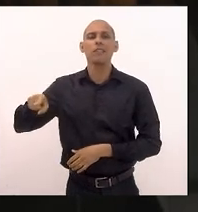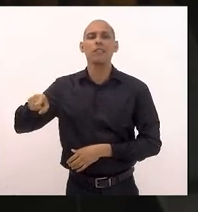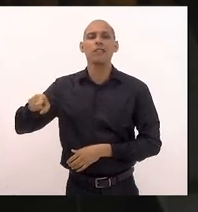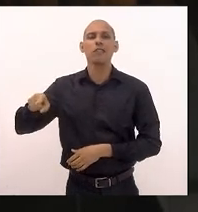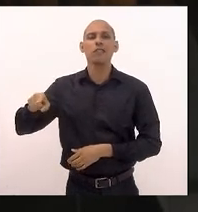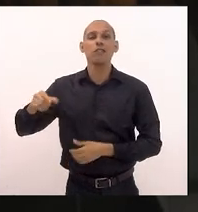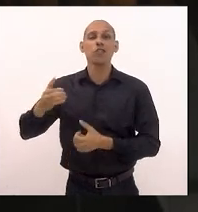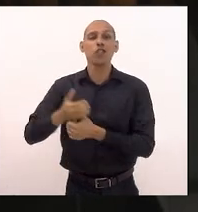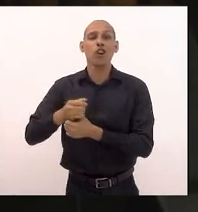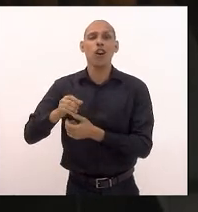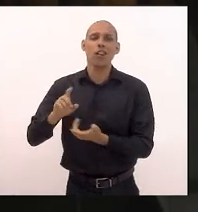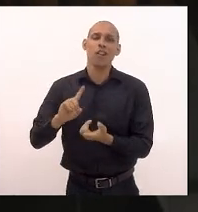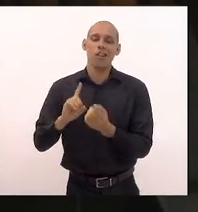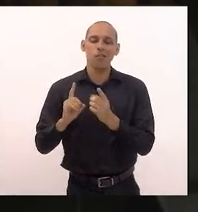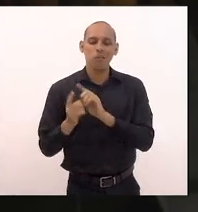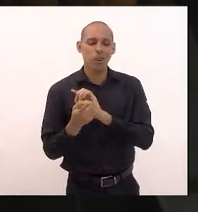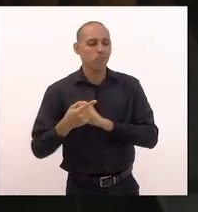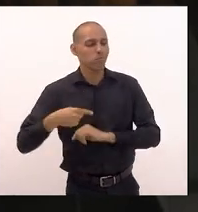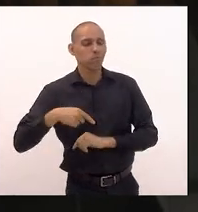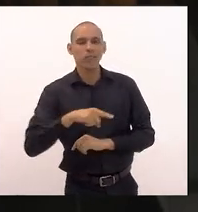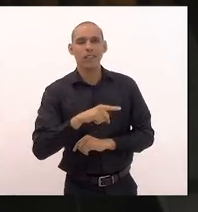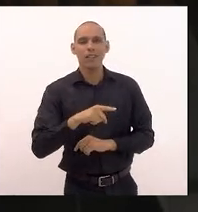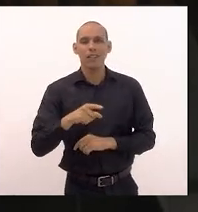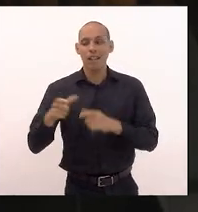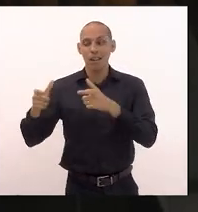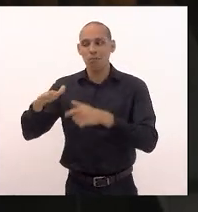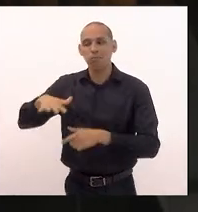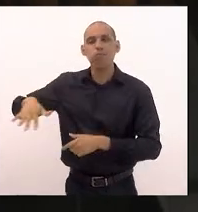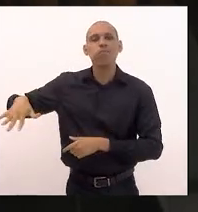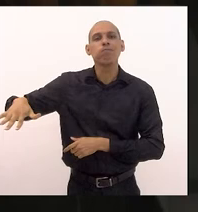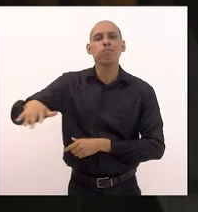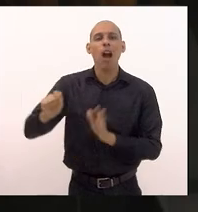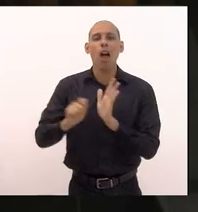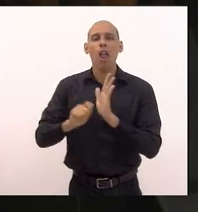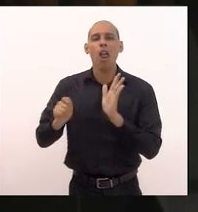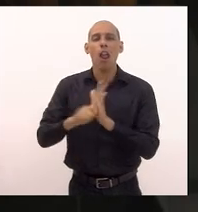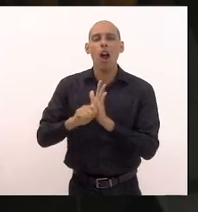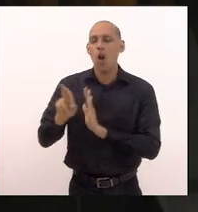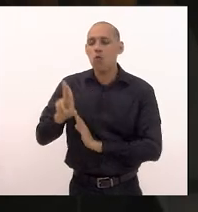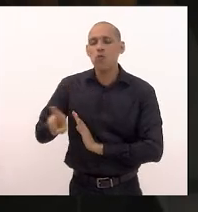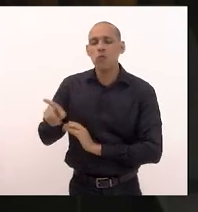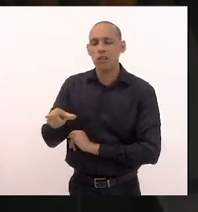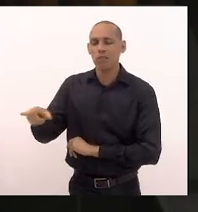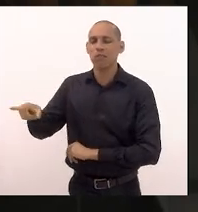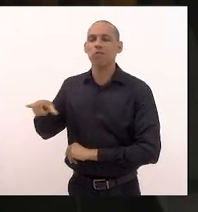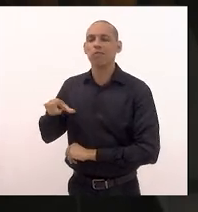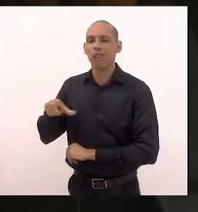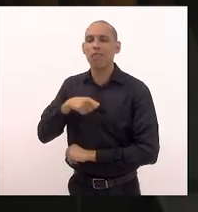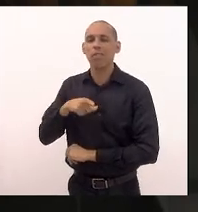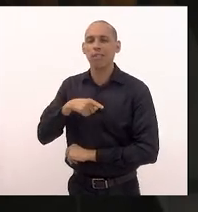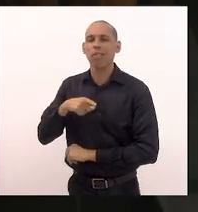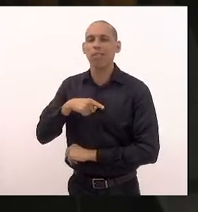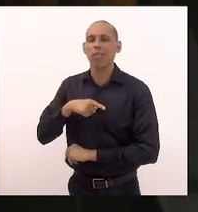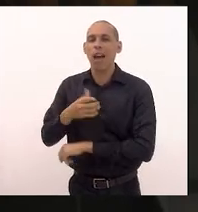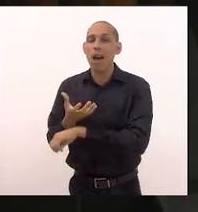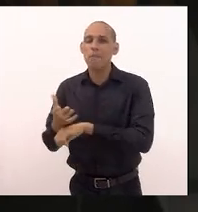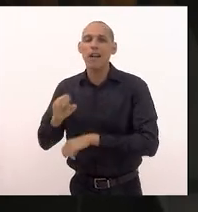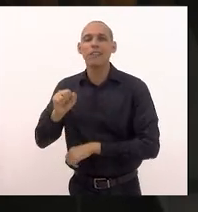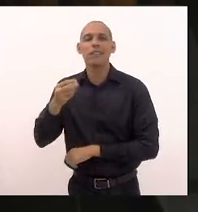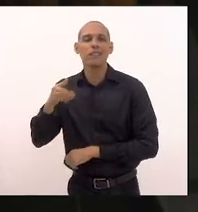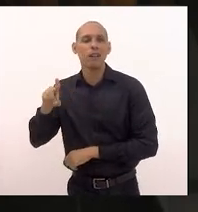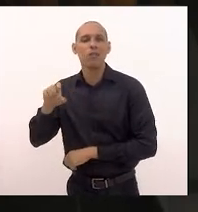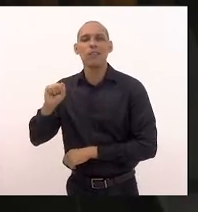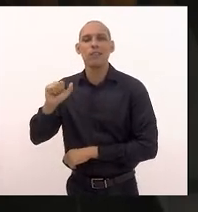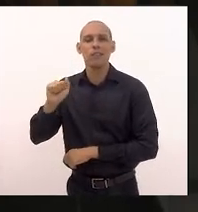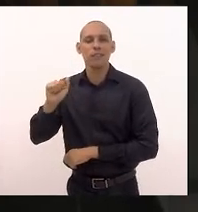de notado consumo de drogas a região ali da praça São Salvador que o senhor